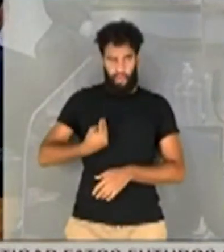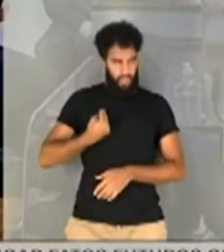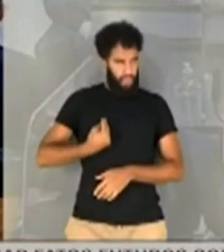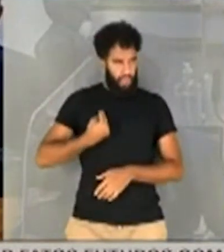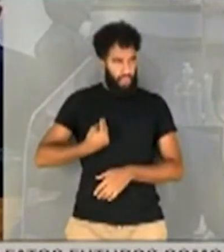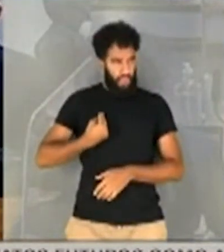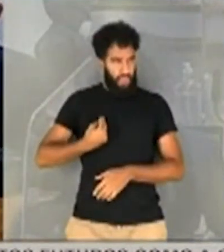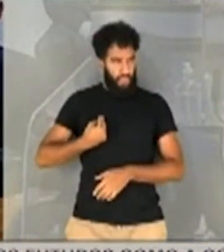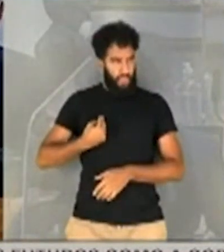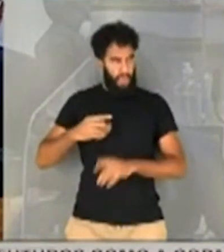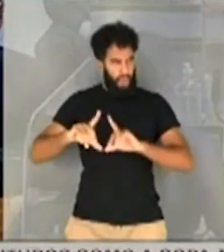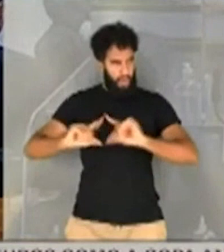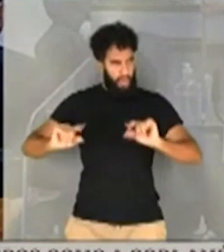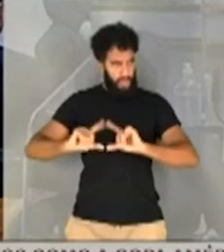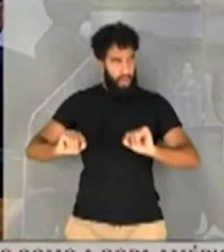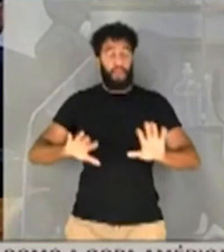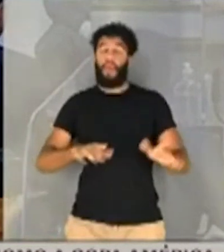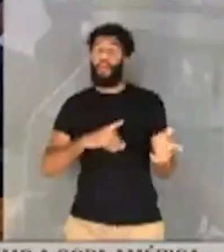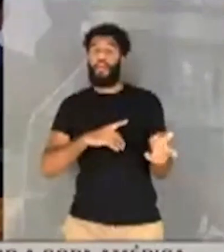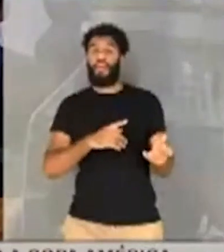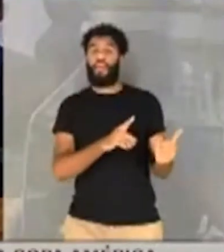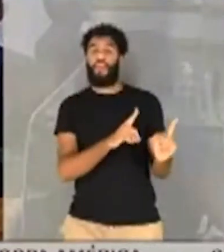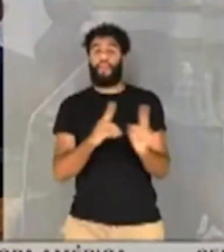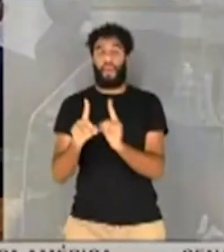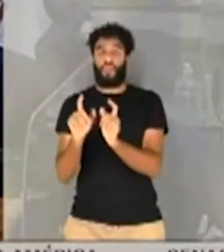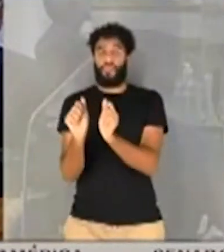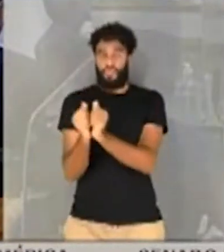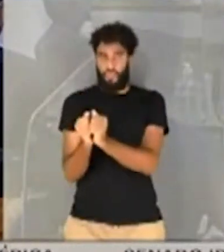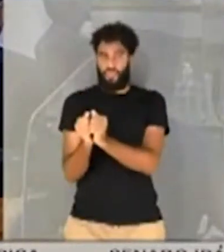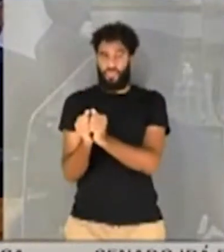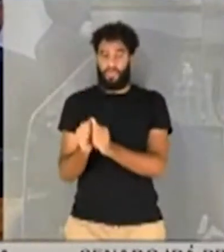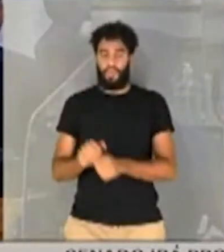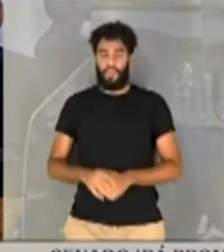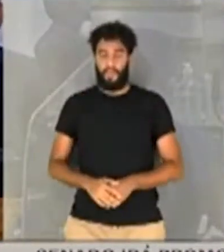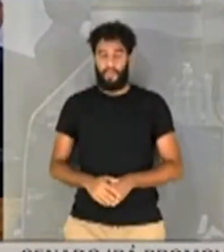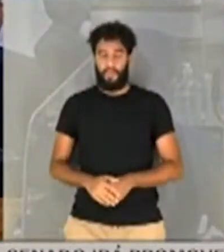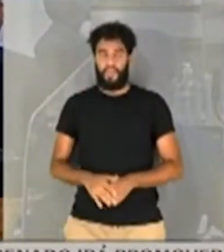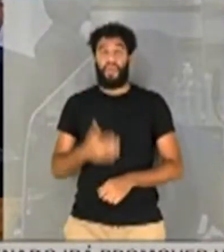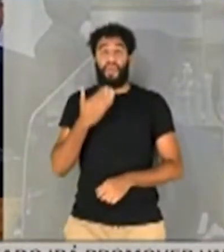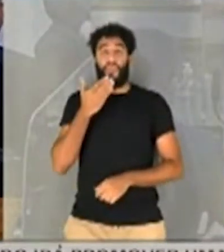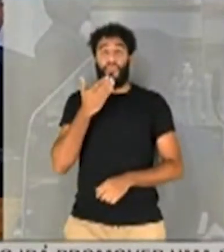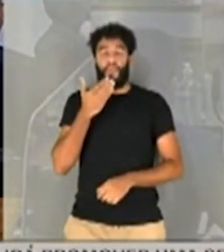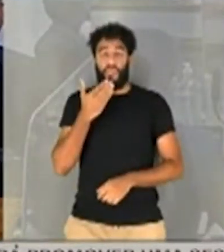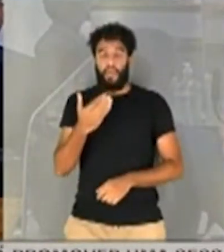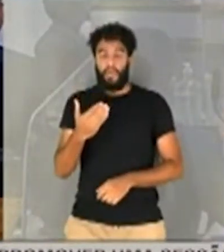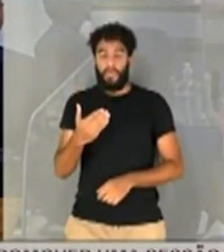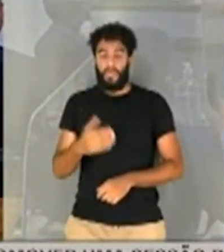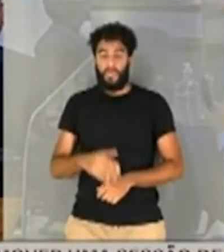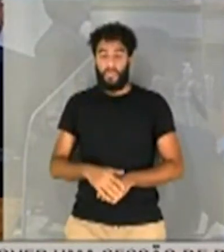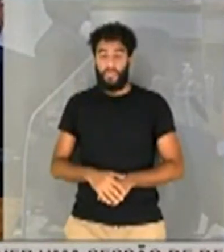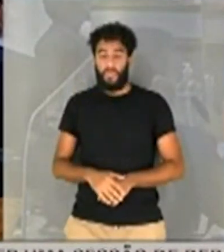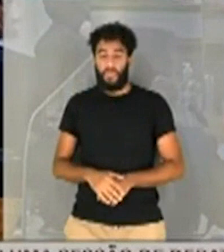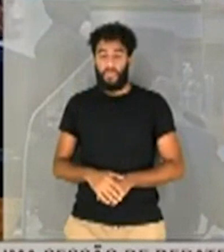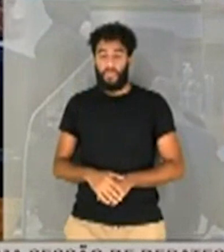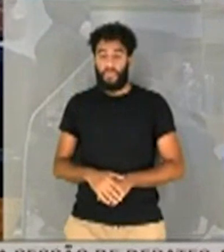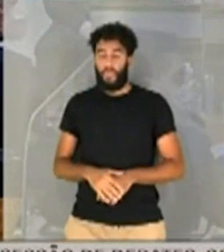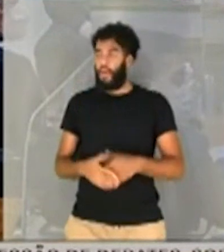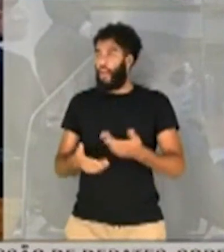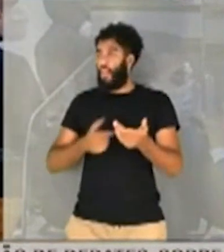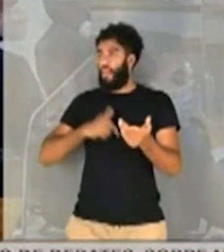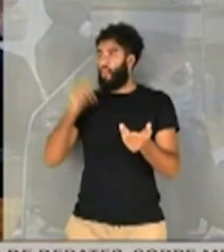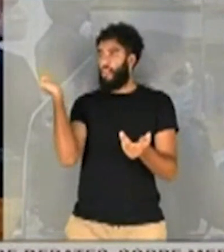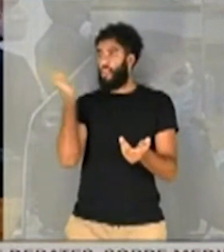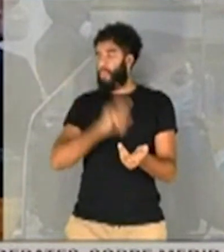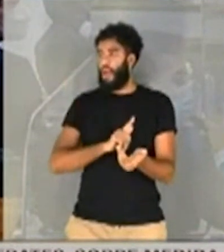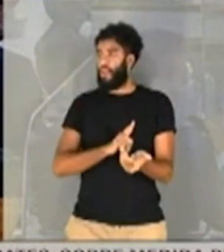vieram me acompanhar, porque eu tinha problema de joelho na ocasião. Eu vou pedir para as empresas aéreas. Ela não está conseguindo concluir um raciocínio.